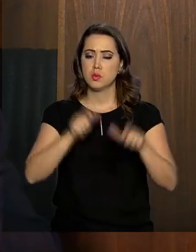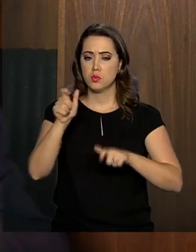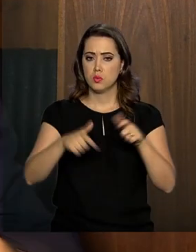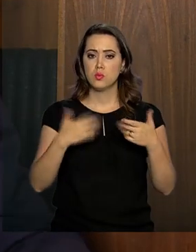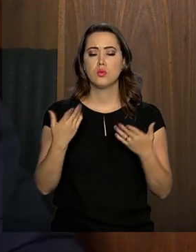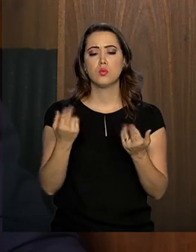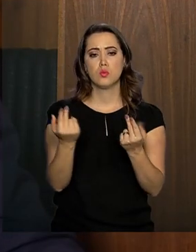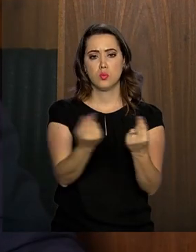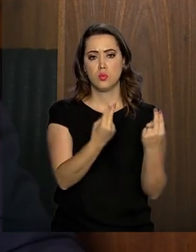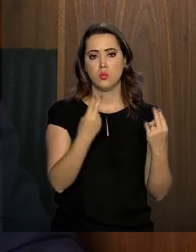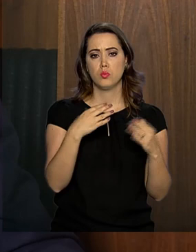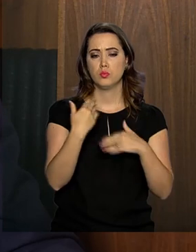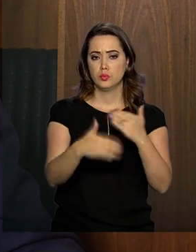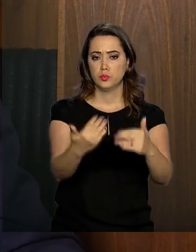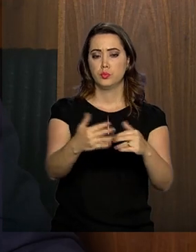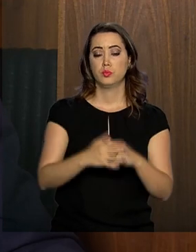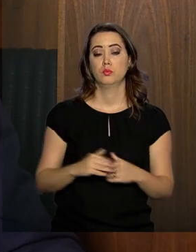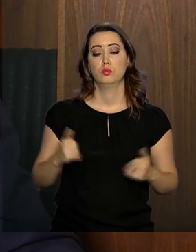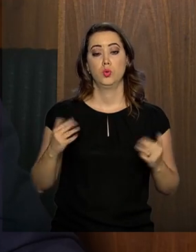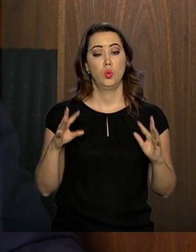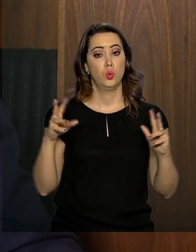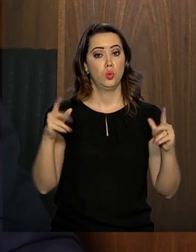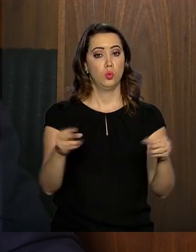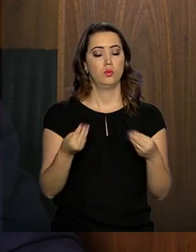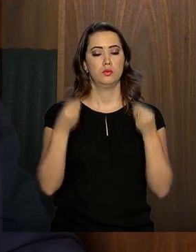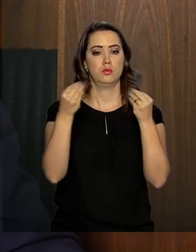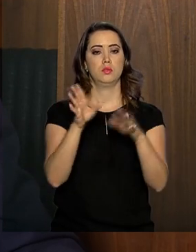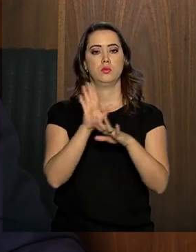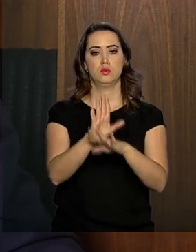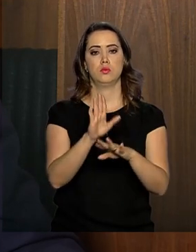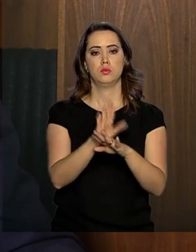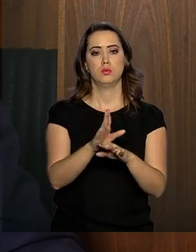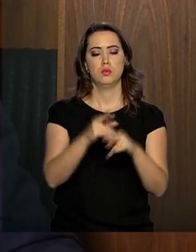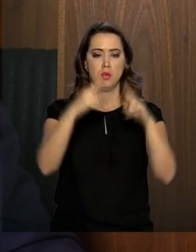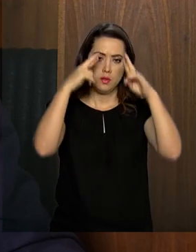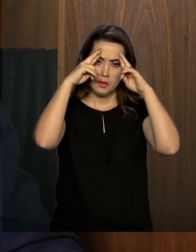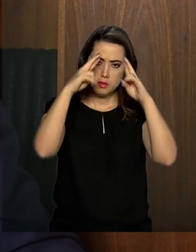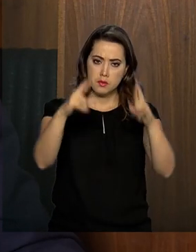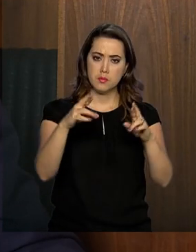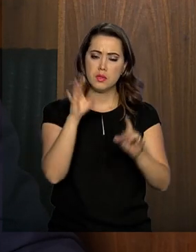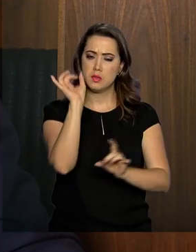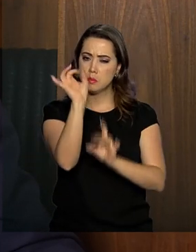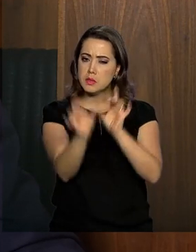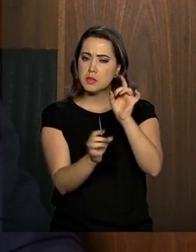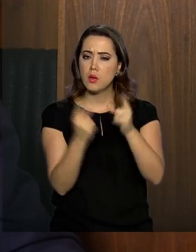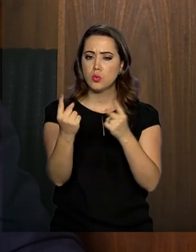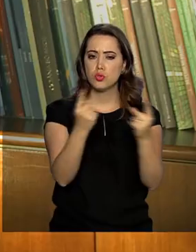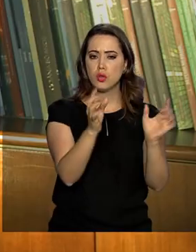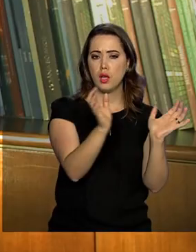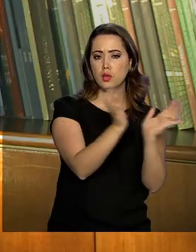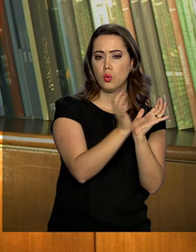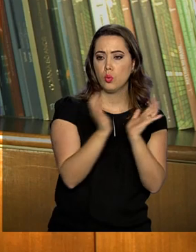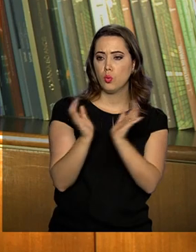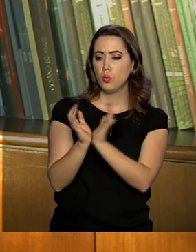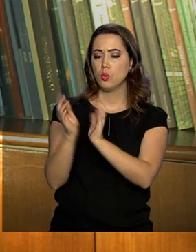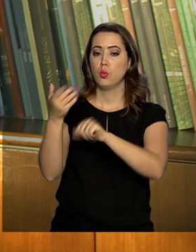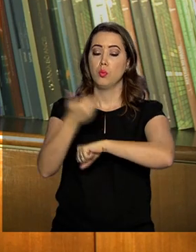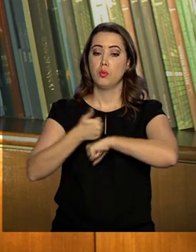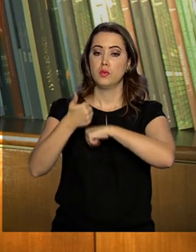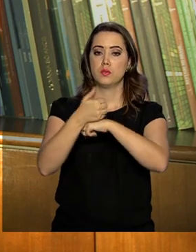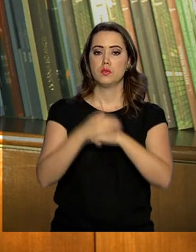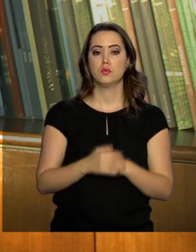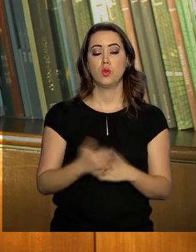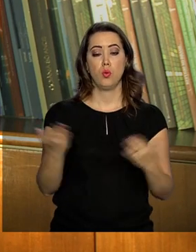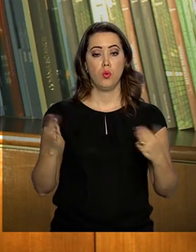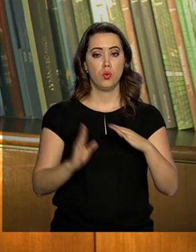estarão dentro do processo. Todos darão a sua contribuição respeitando a especificidade de cada carreira. O teto atual do